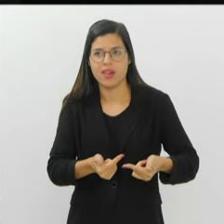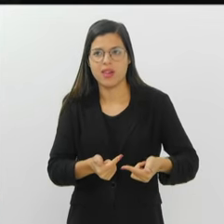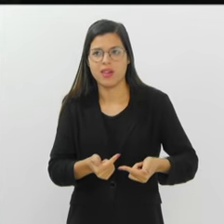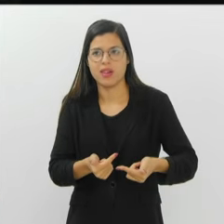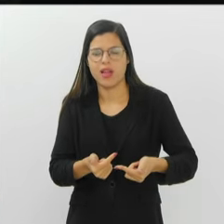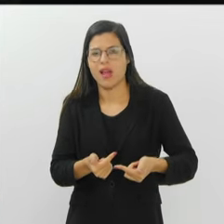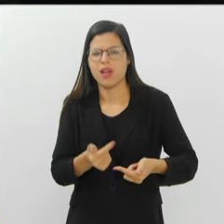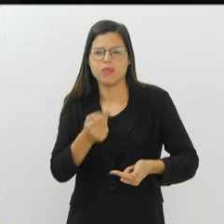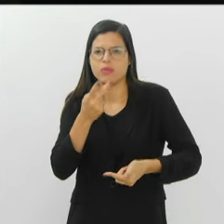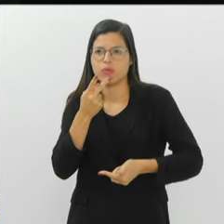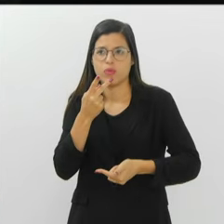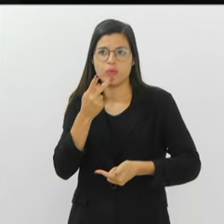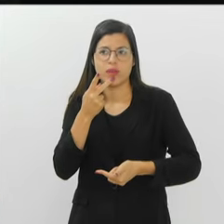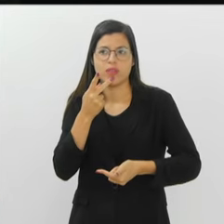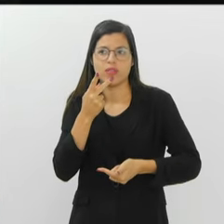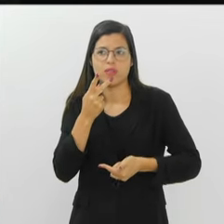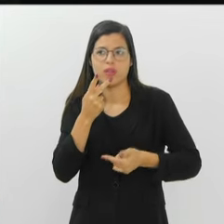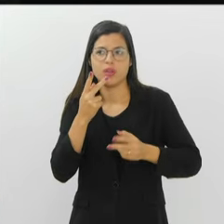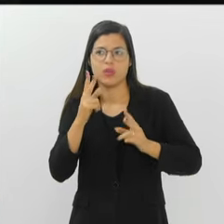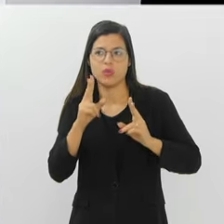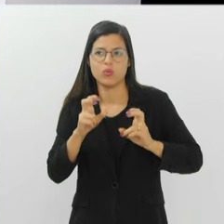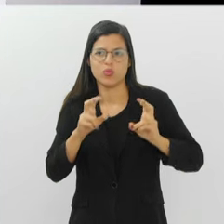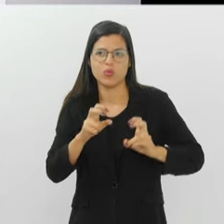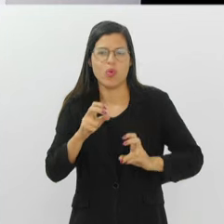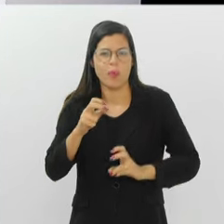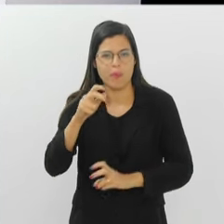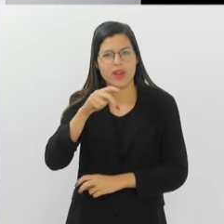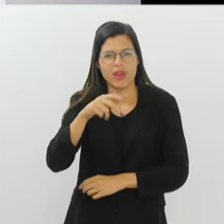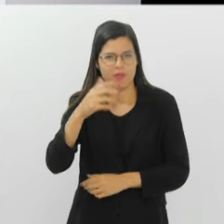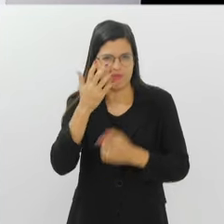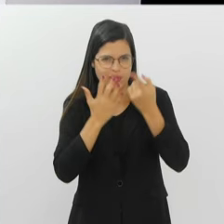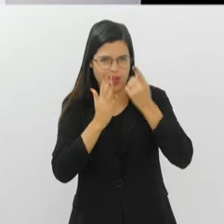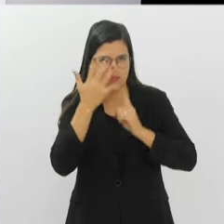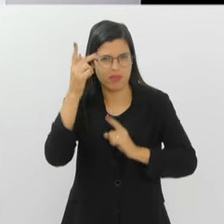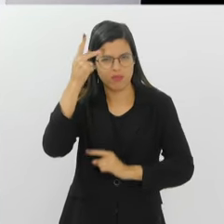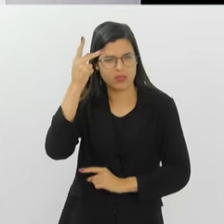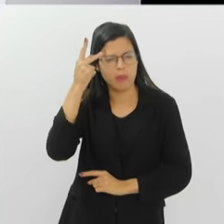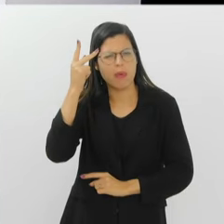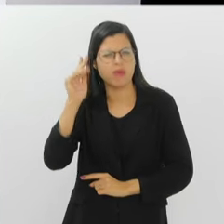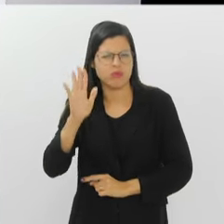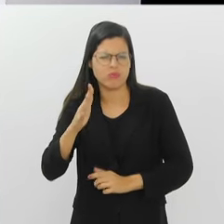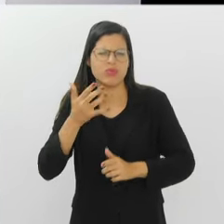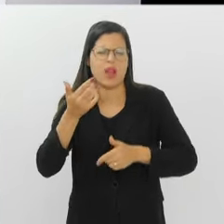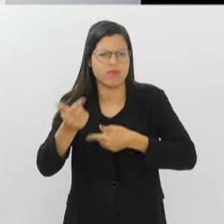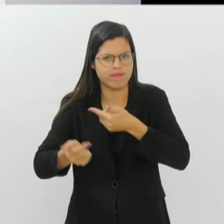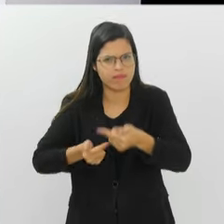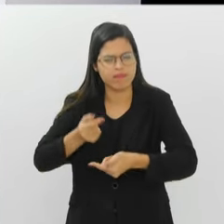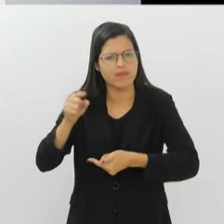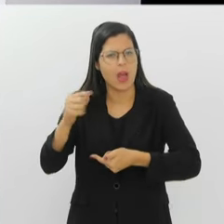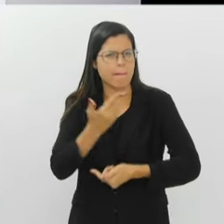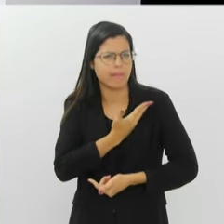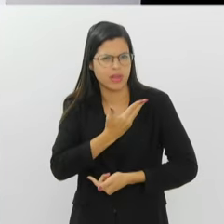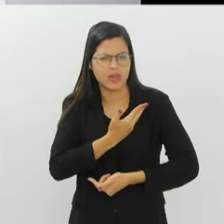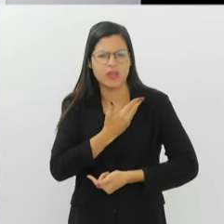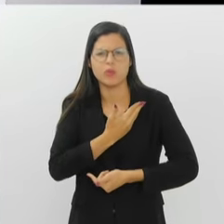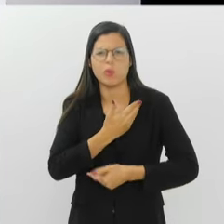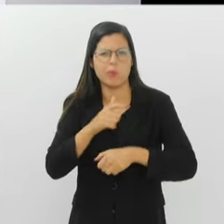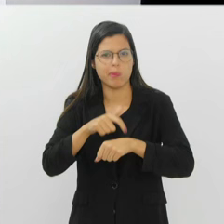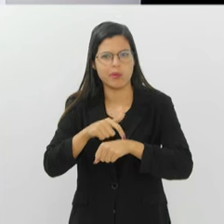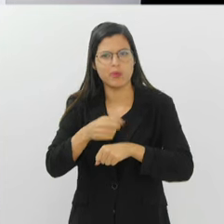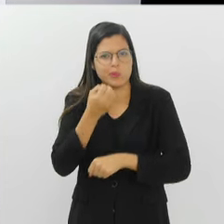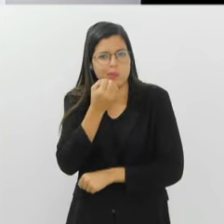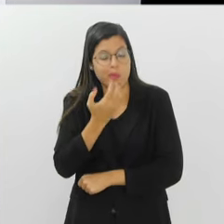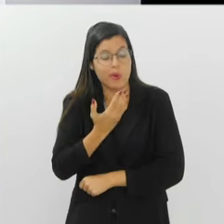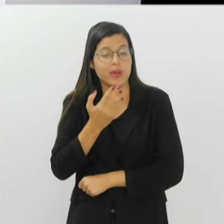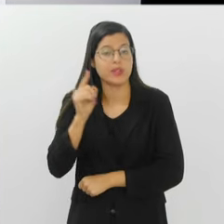E não estou aqui falando nenhuma crise do Carnaval de São Paulo, até porque fiz carreira lá, deixei grandes amigos, tive momentos muito bacanas em São